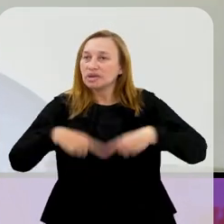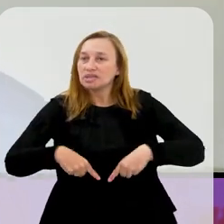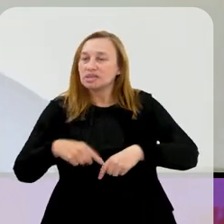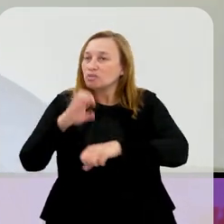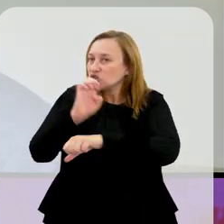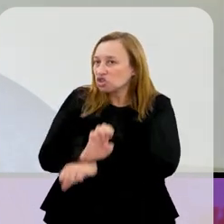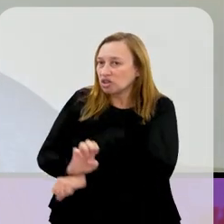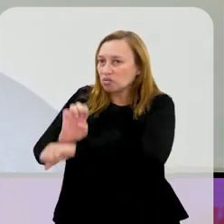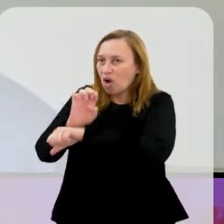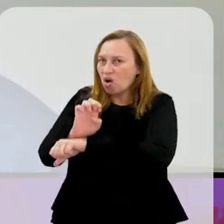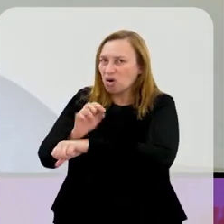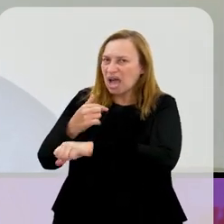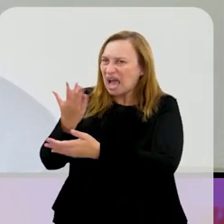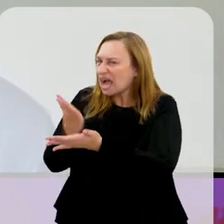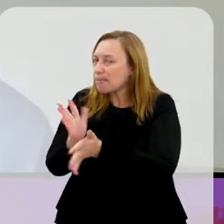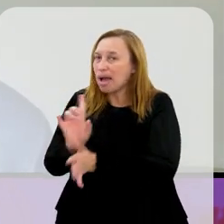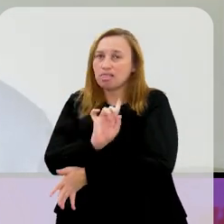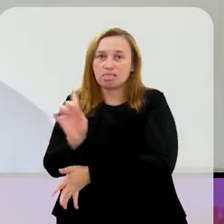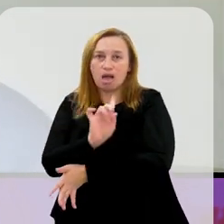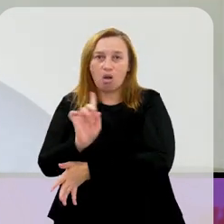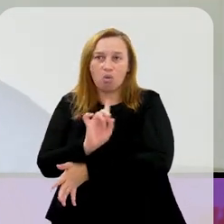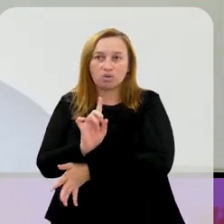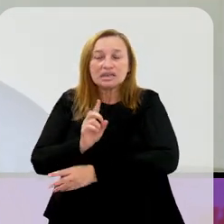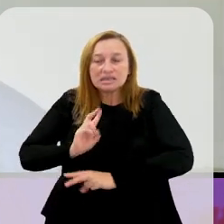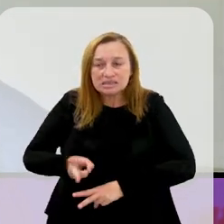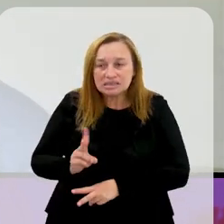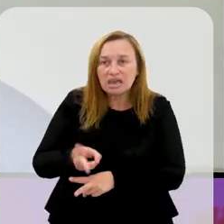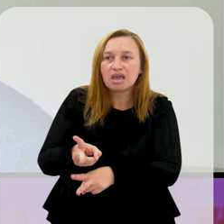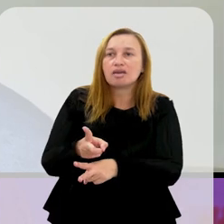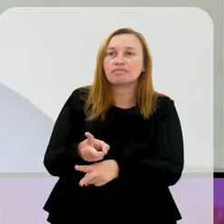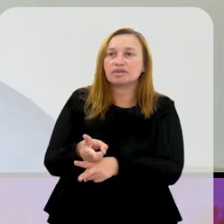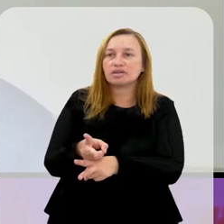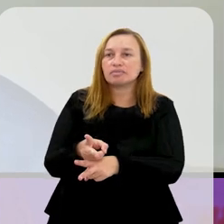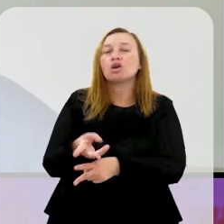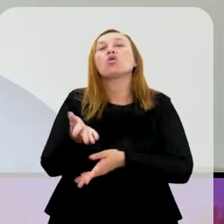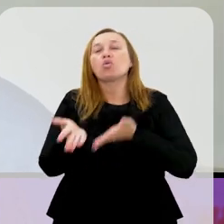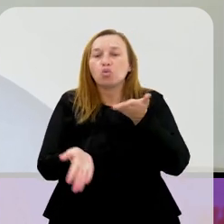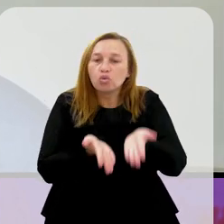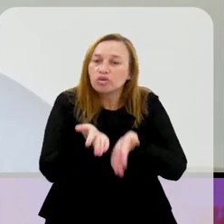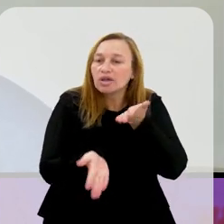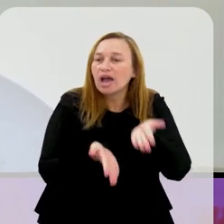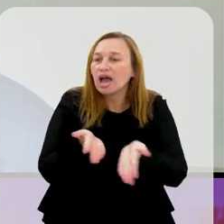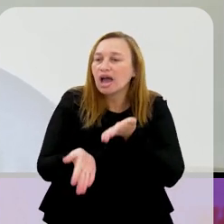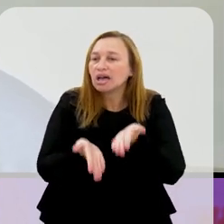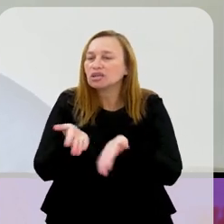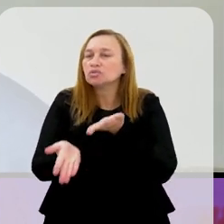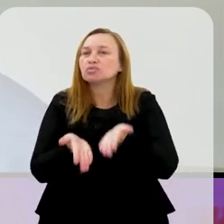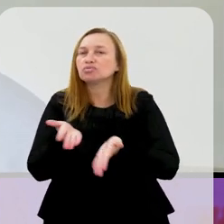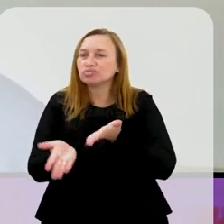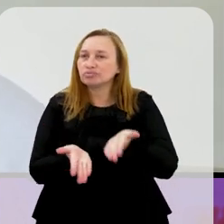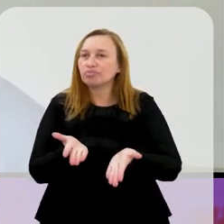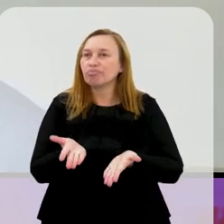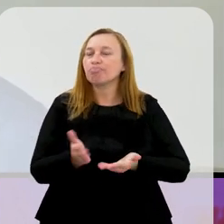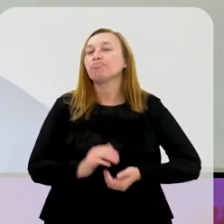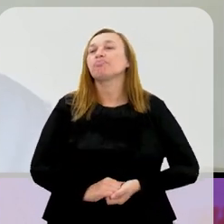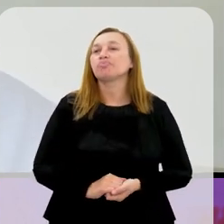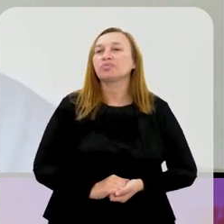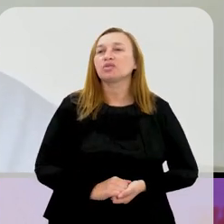não acho que tem que acabar. Pelo contrário, ele tem que ser sempre muito bem cuidado, melhor cuidado.